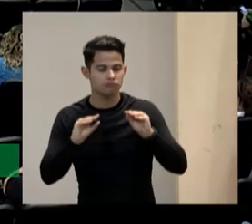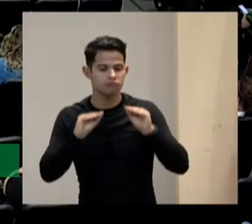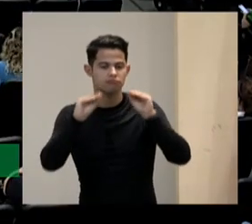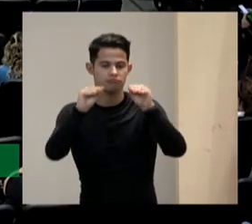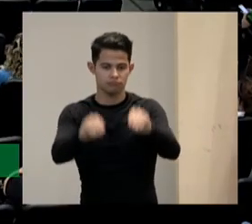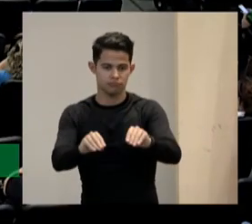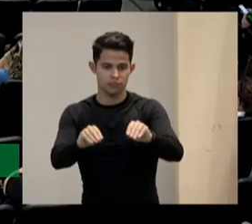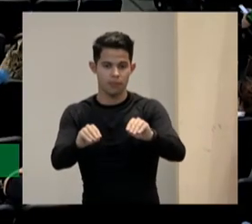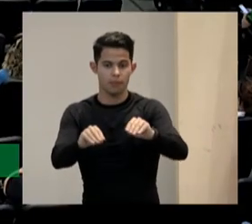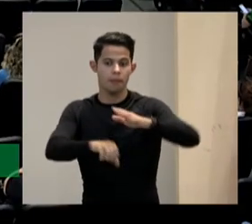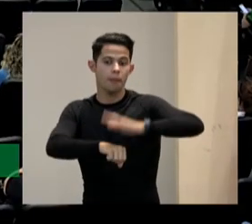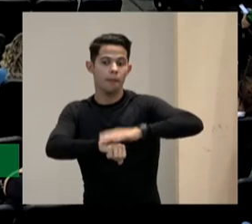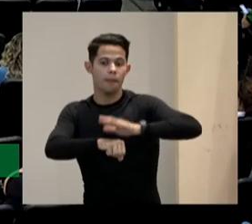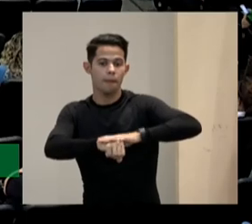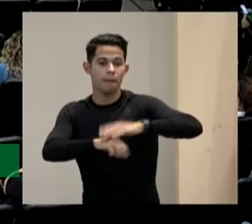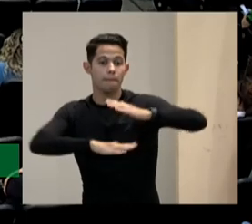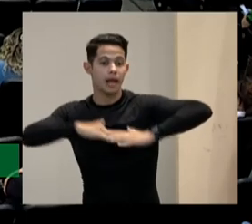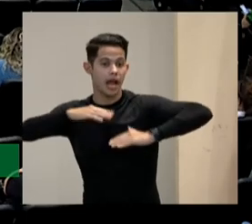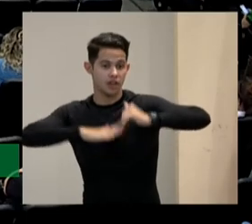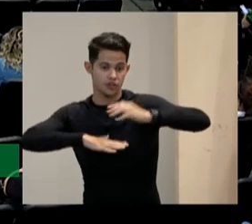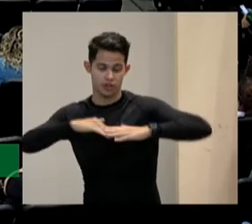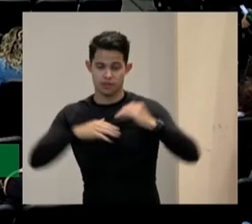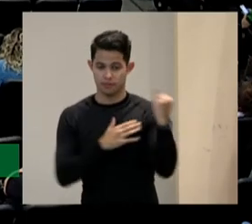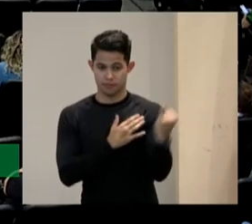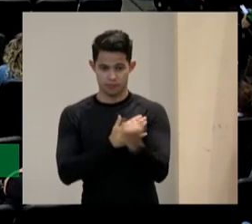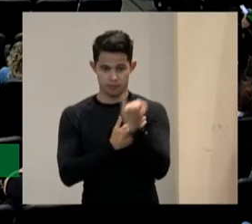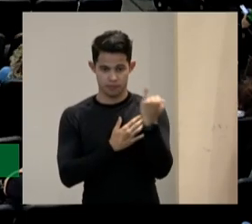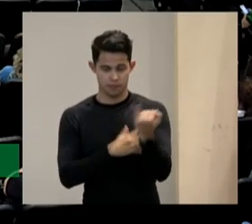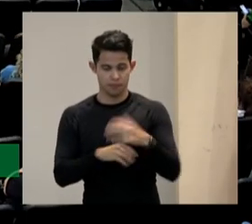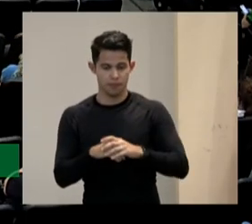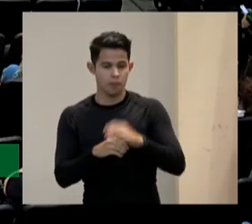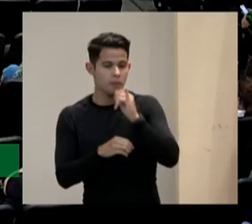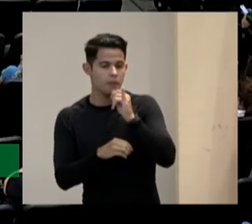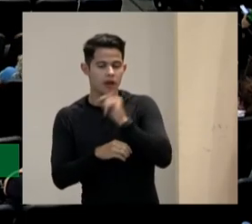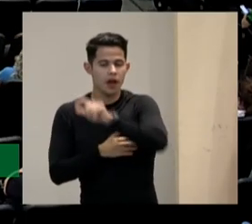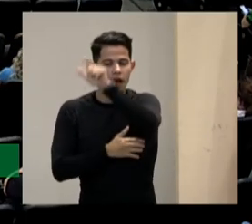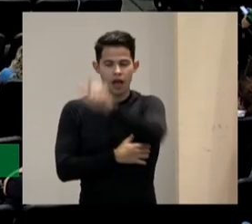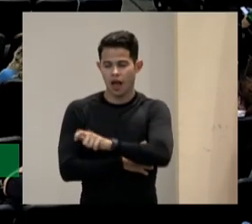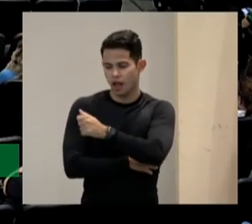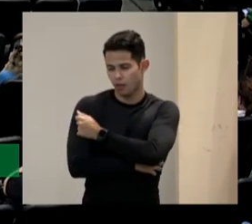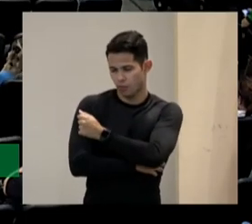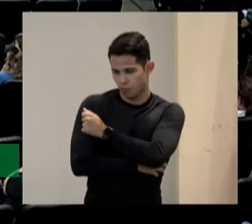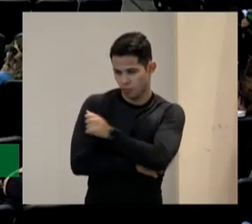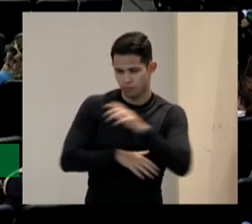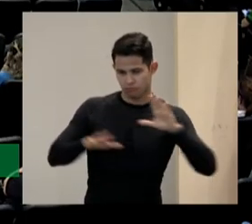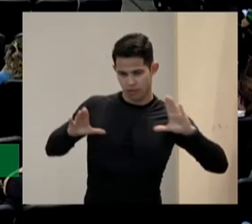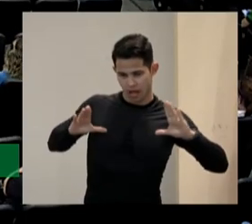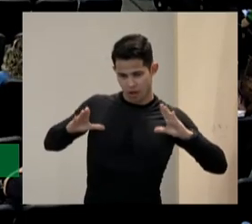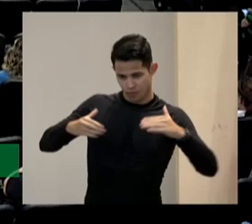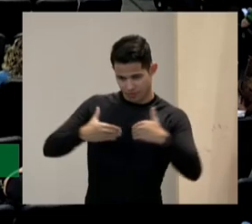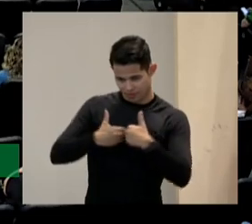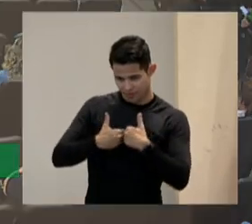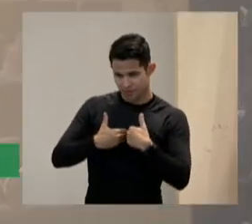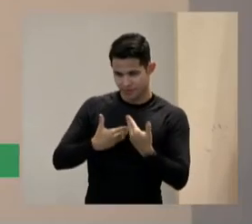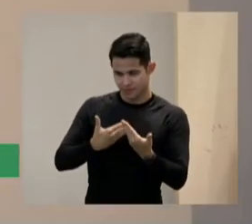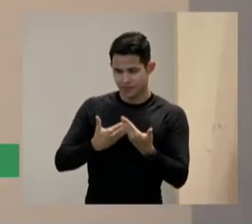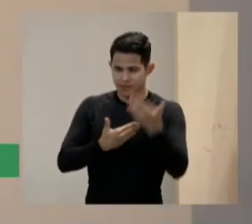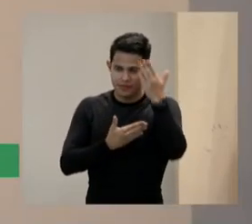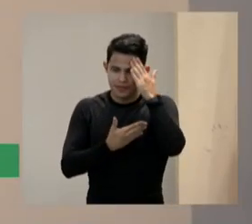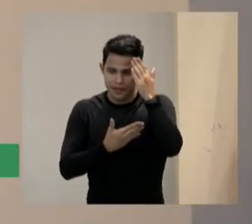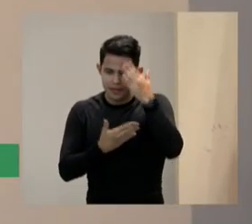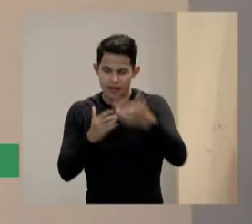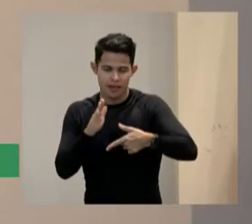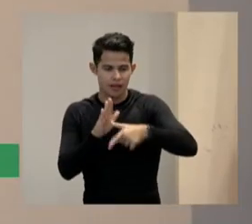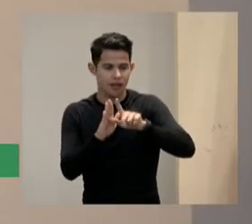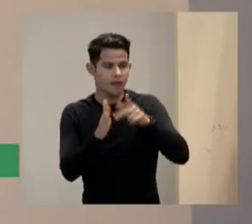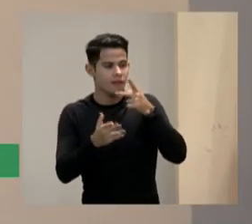de execução isto acho que os alunos autistas as pessoas autistas sabem muito do que estamos falando quando falamos de